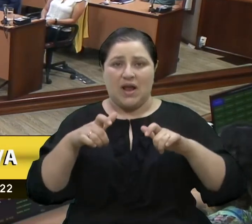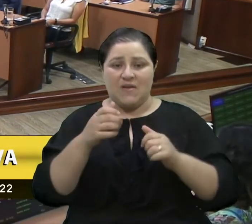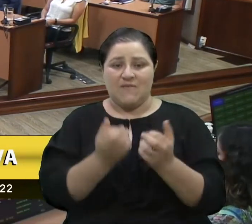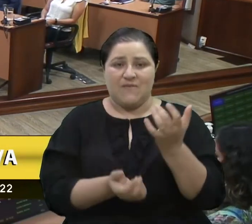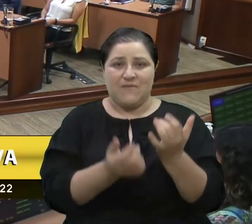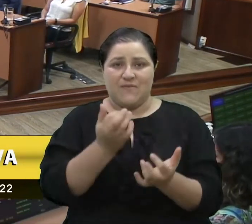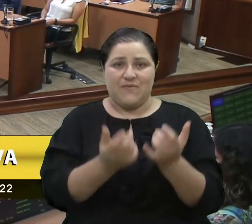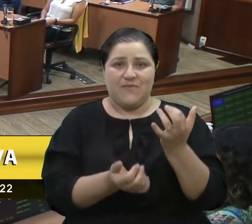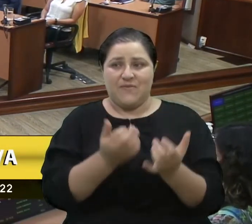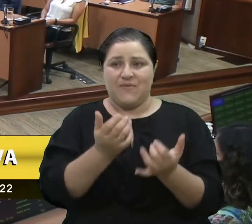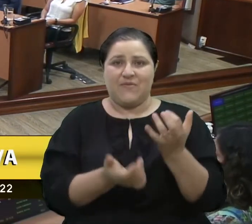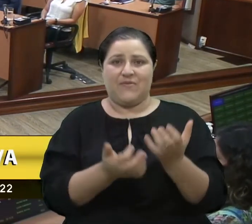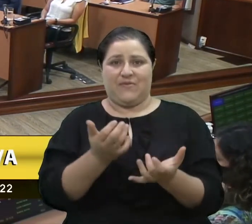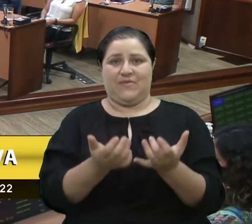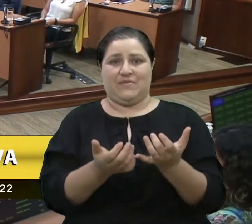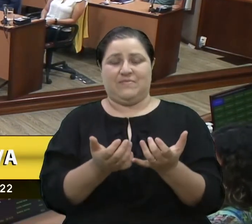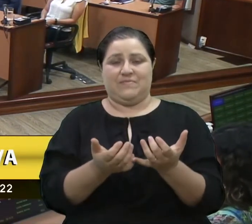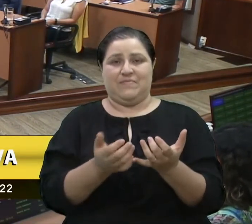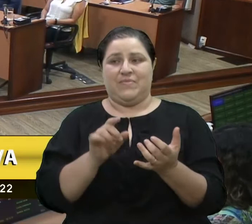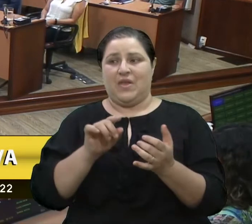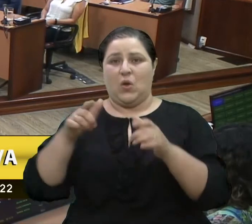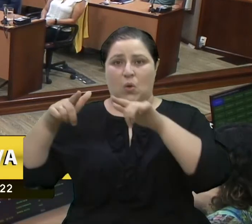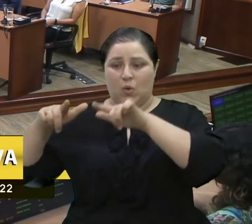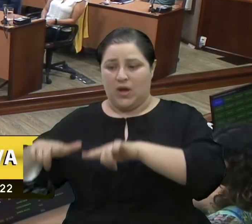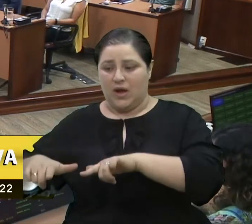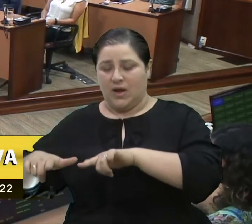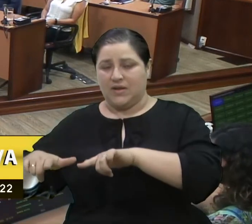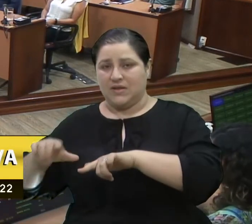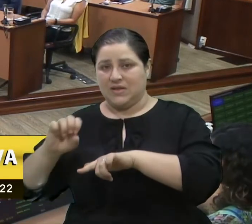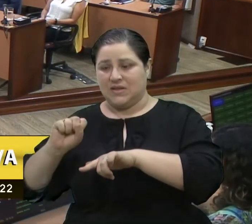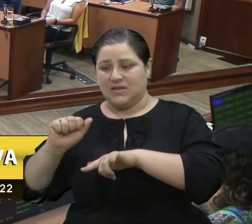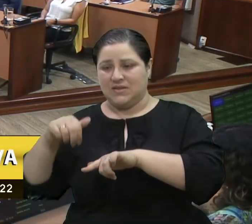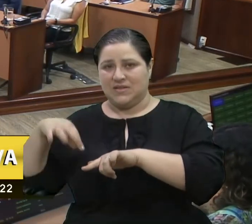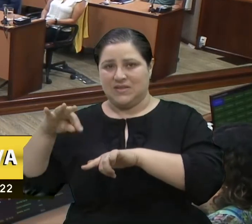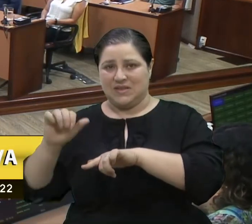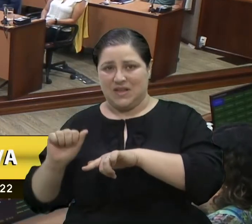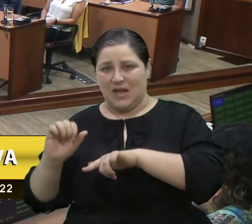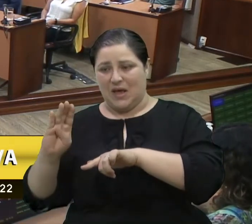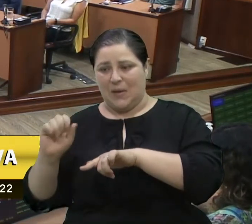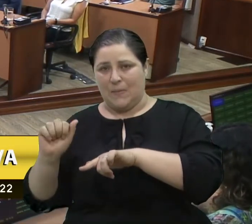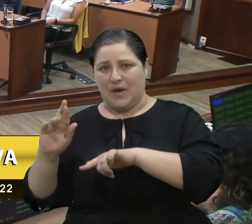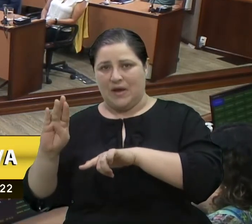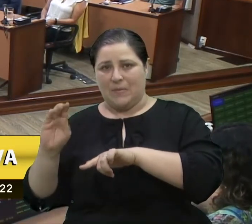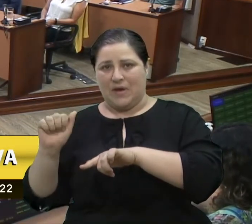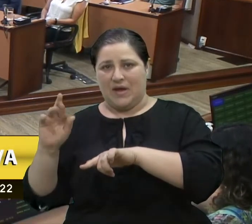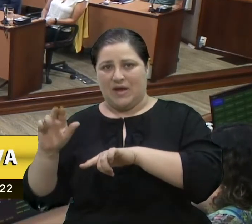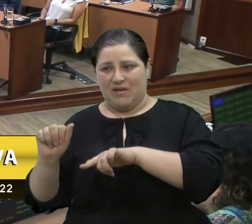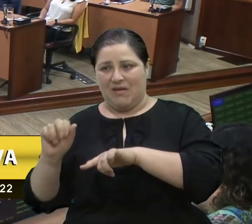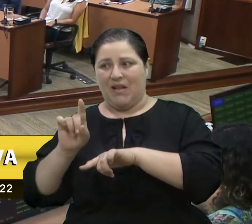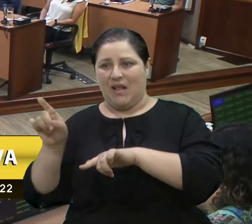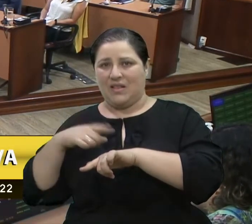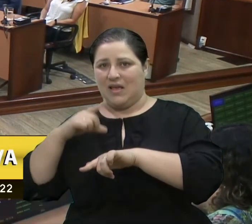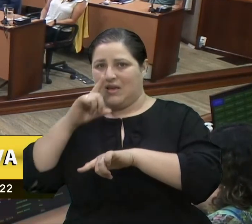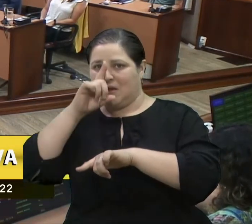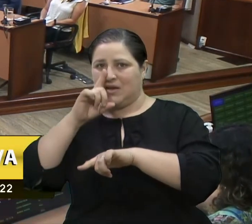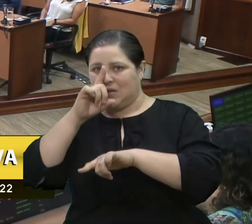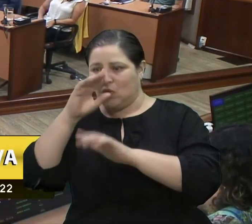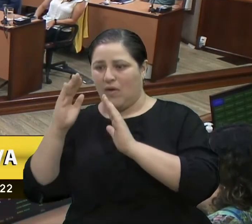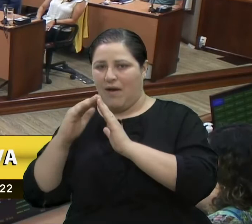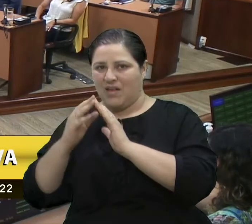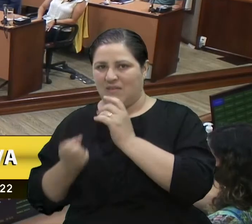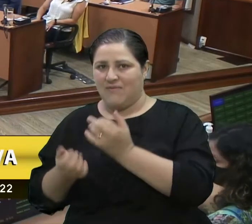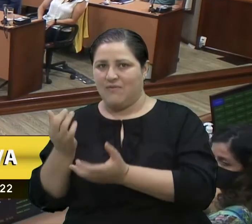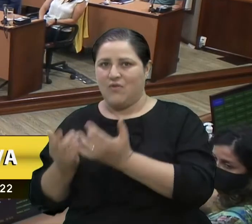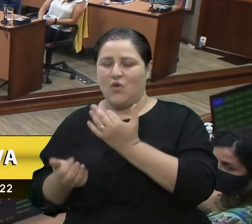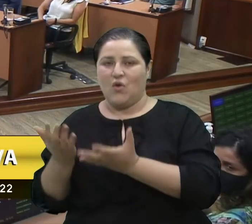Eu falo em Santa Bárbara, onde minha assessora mora, o risco de incêndio nas moradias lá em plantações, ali em Galópolis, no